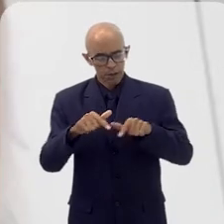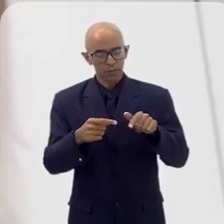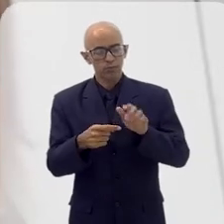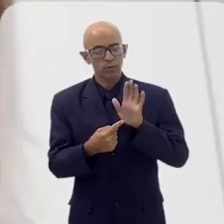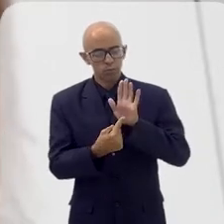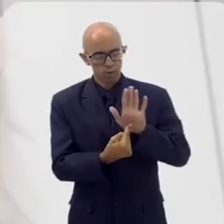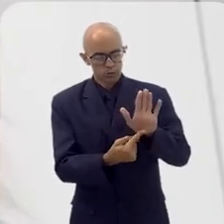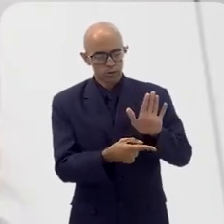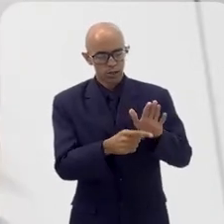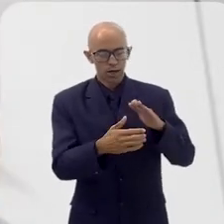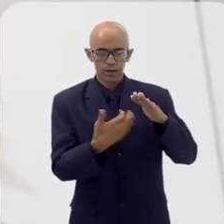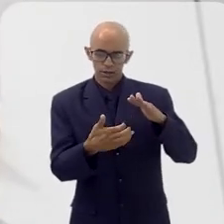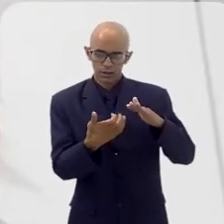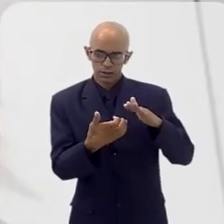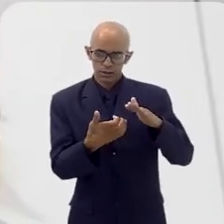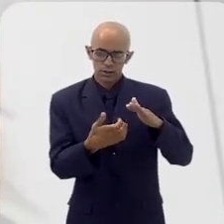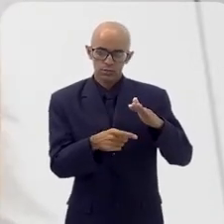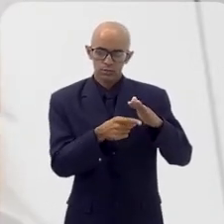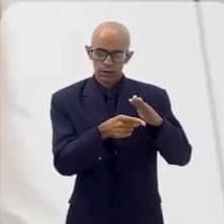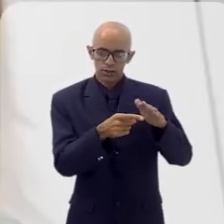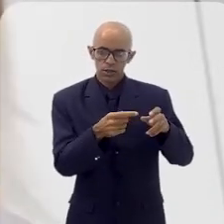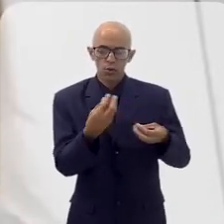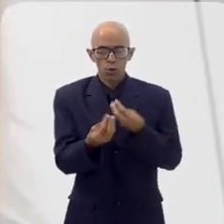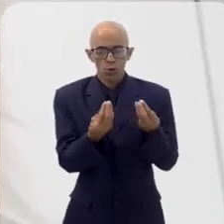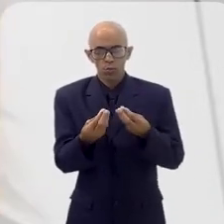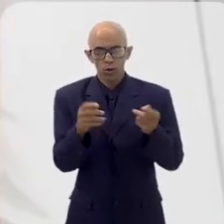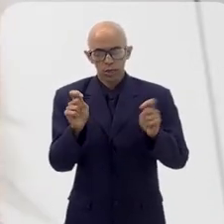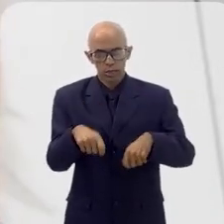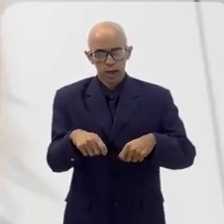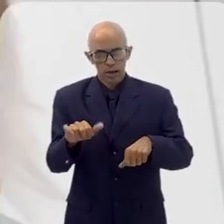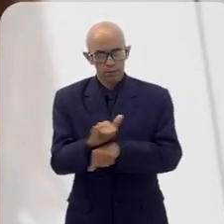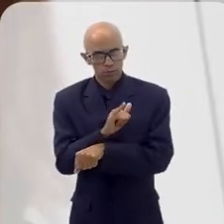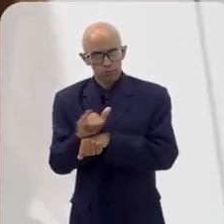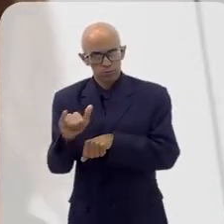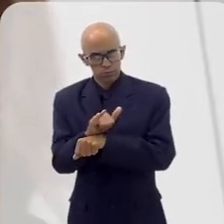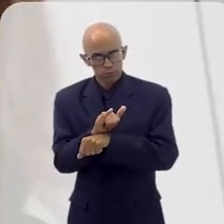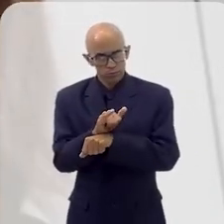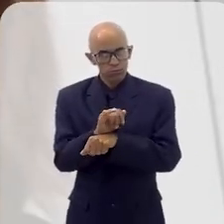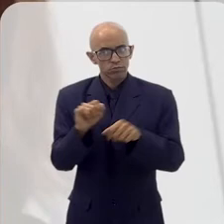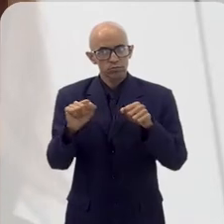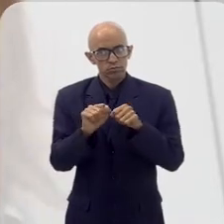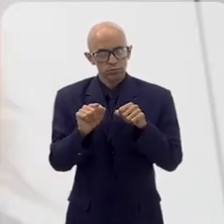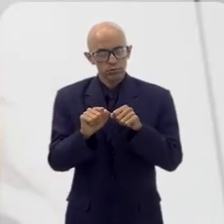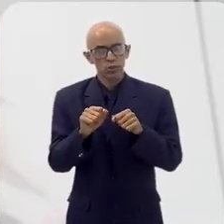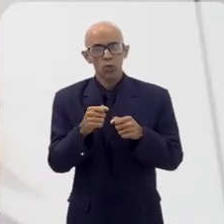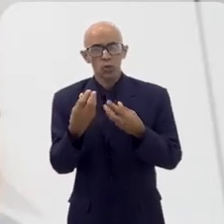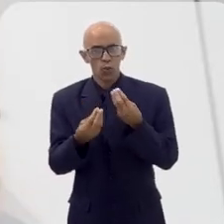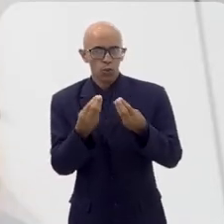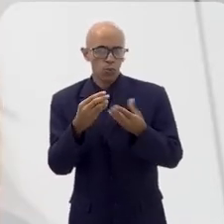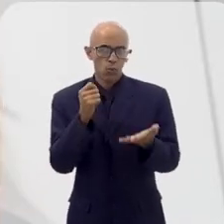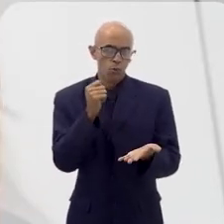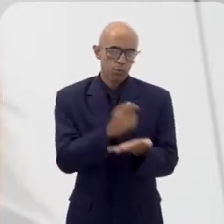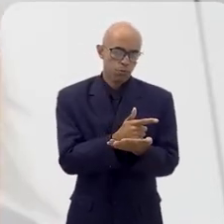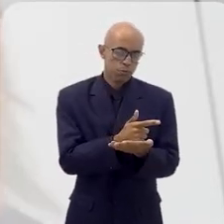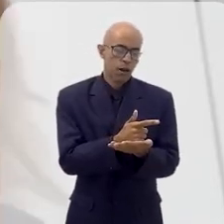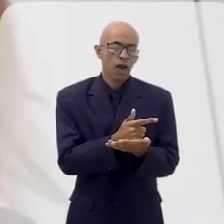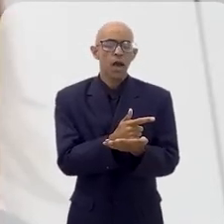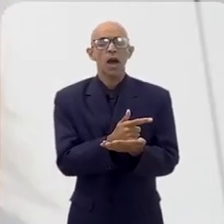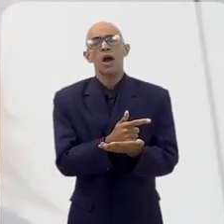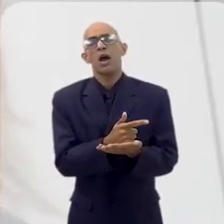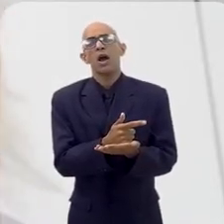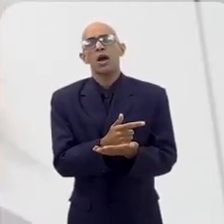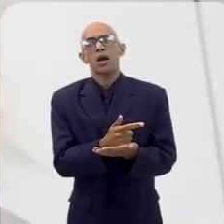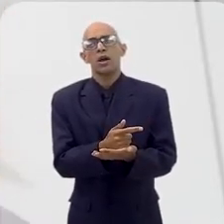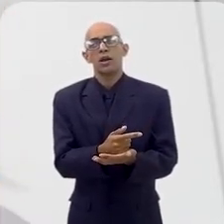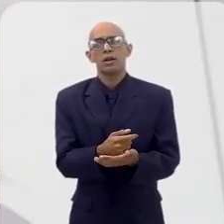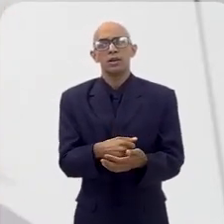diagnóstico energético, mostrar, dar o caminho das pedras, mostrar onde é que ele pode atuar, que tipo de equipamento que ele pode comprar